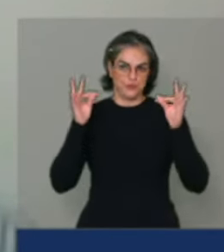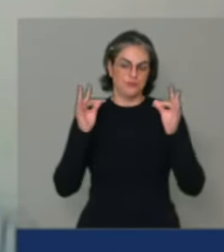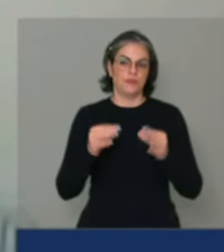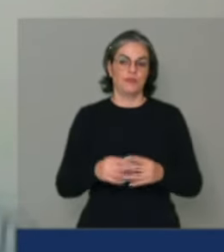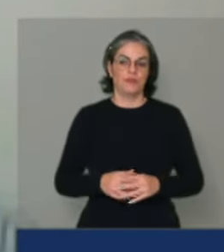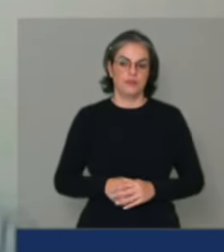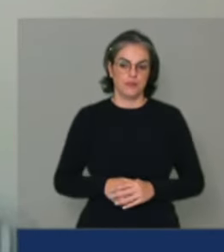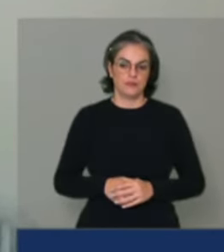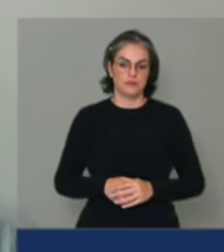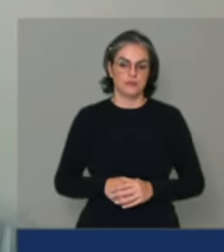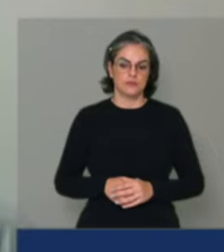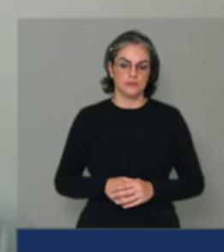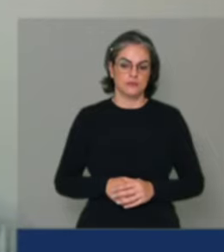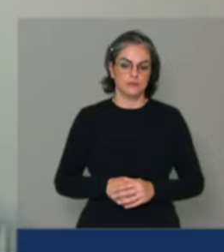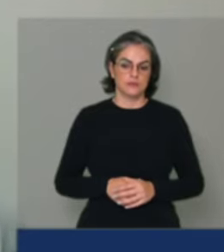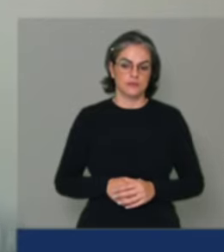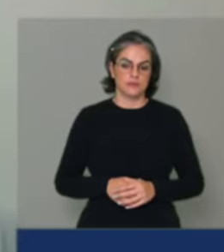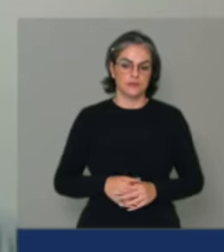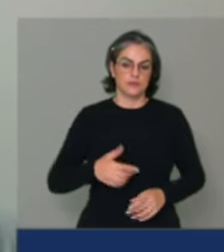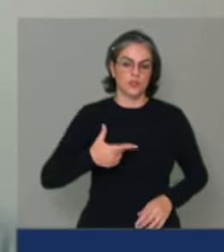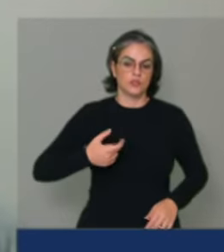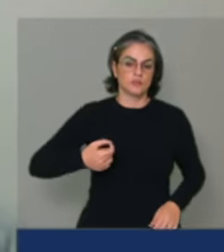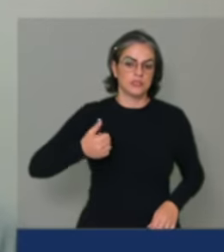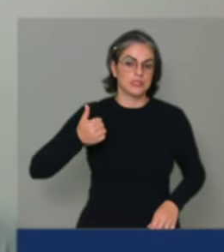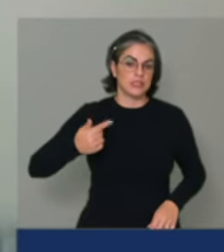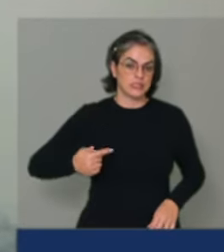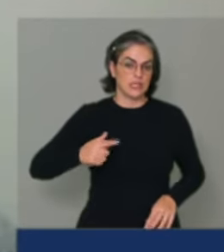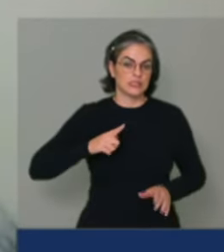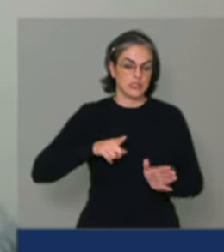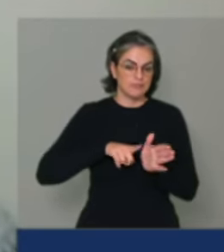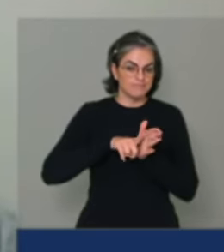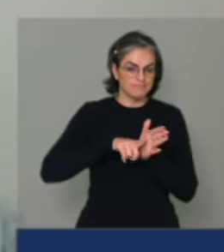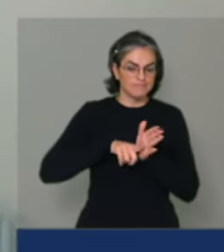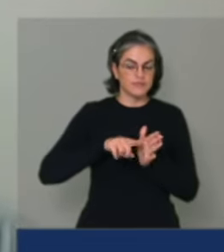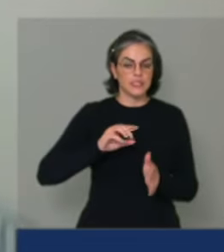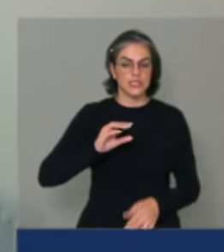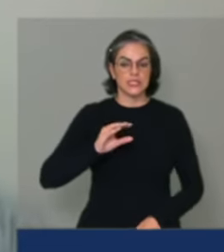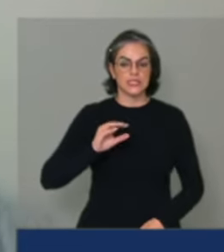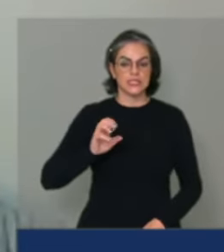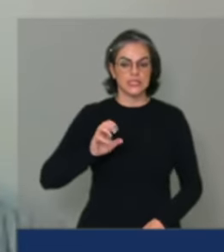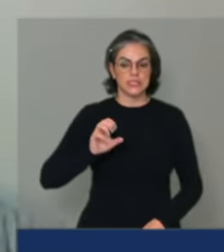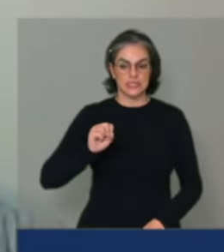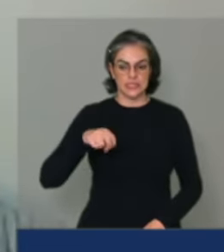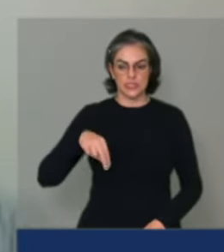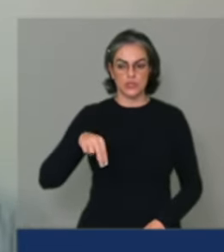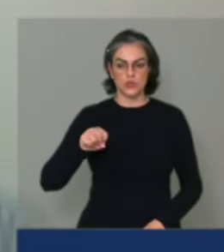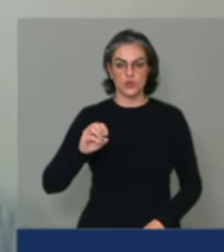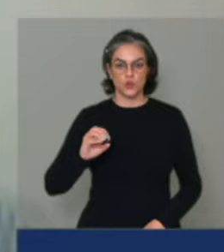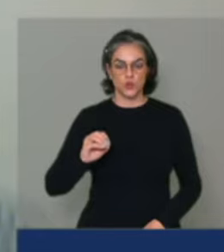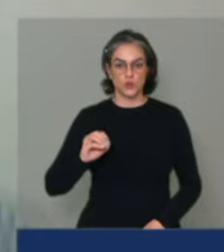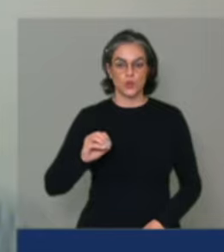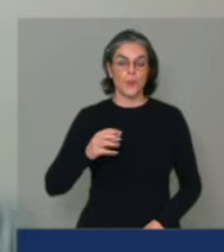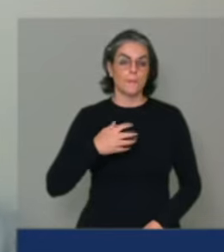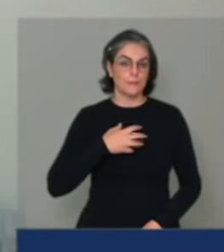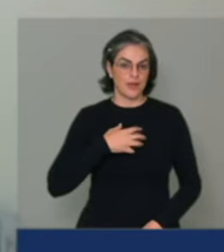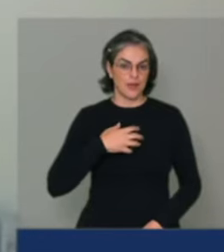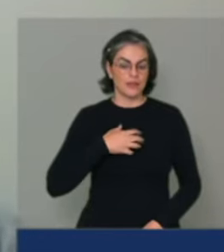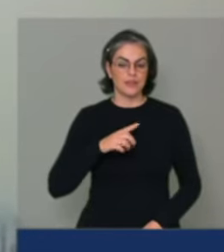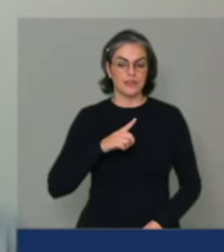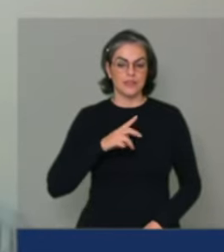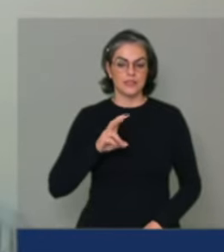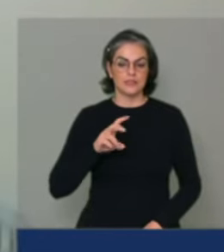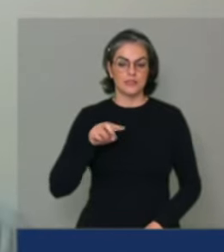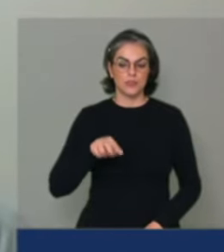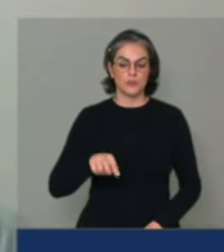o censo agropecuário 2017, né? Por exemplo, na Bahia, possui 5.900